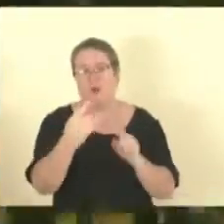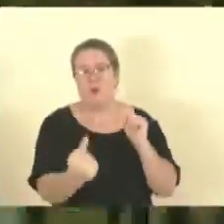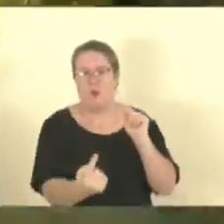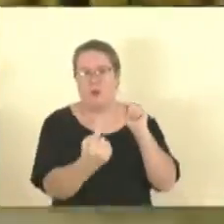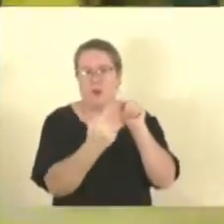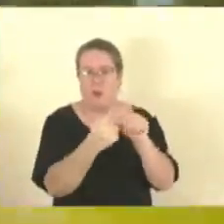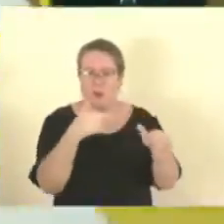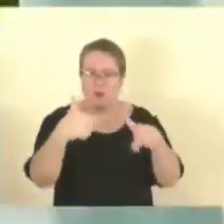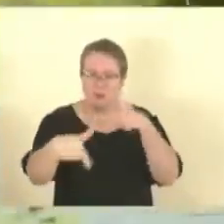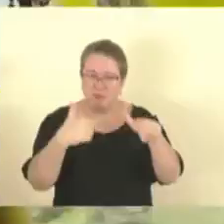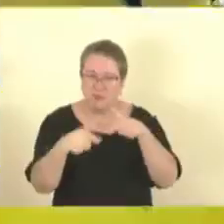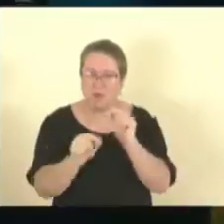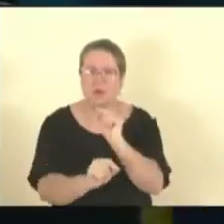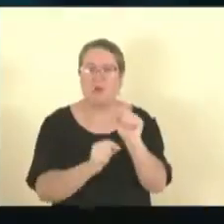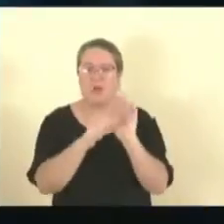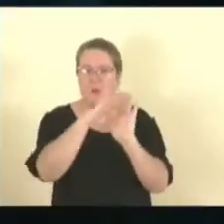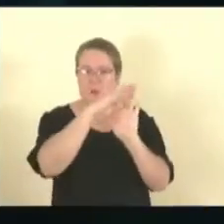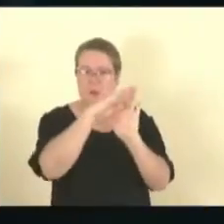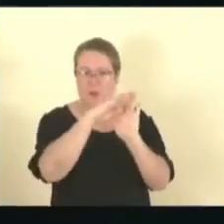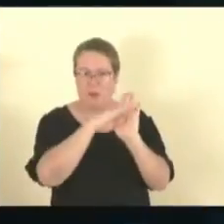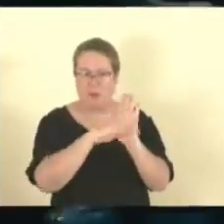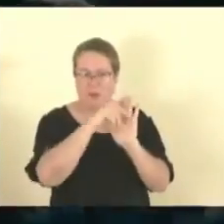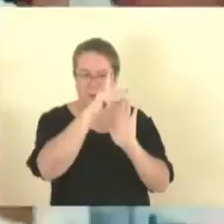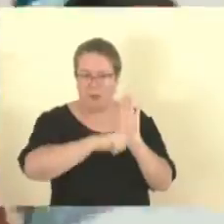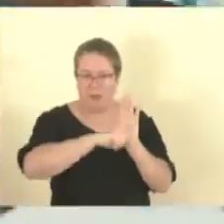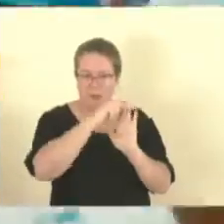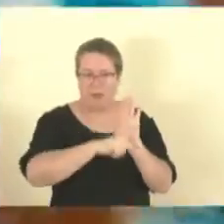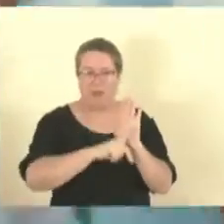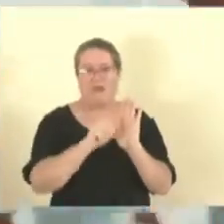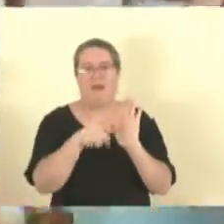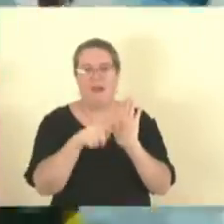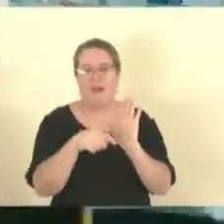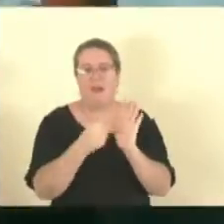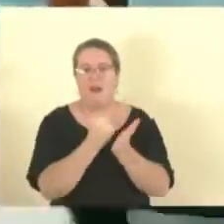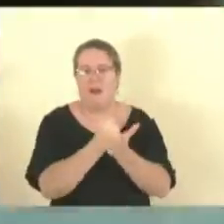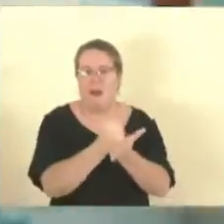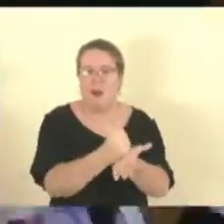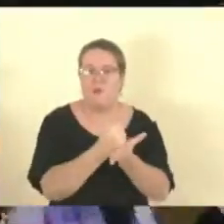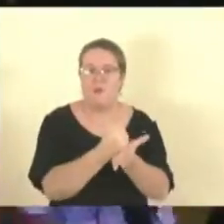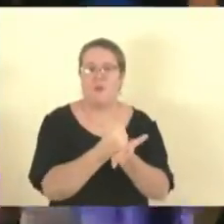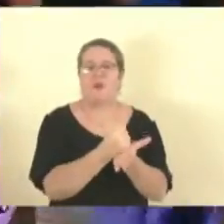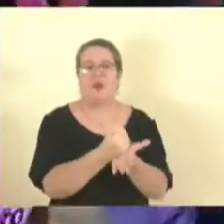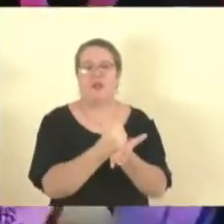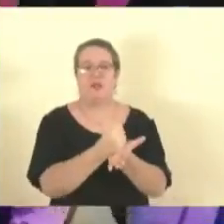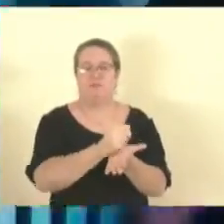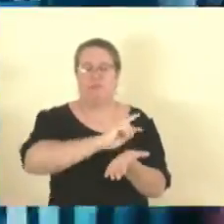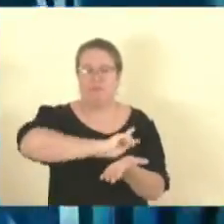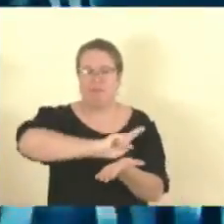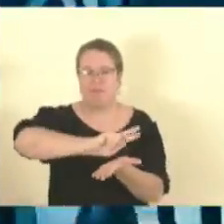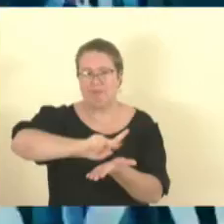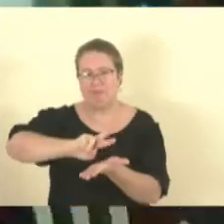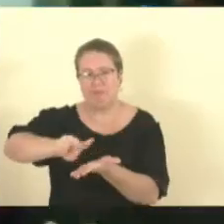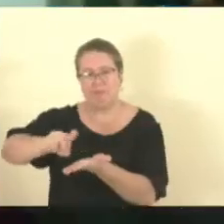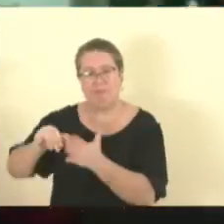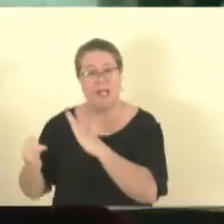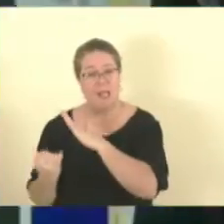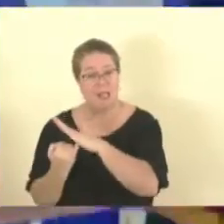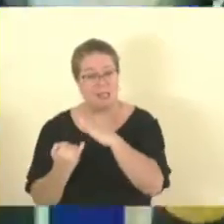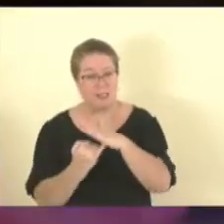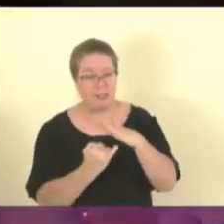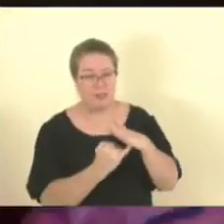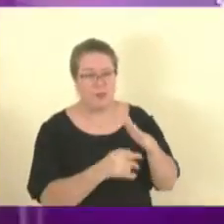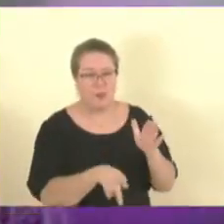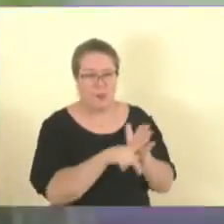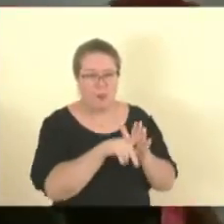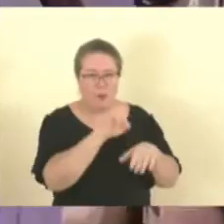nosso trabalho, desse nosso programa, é ser uma ferramenta para que várias instituições do Estado do Espírito